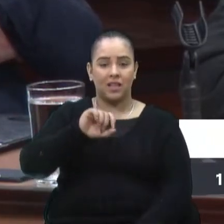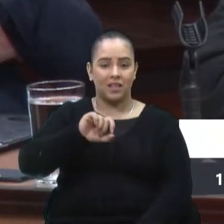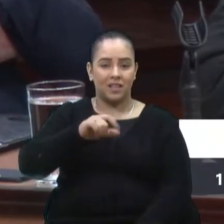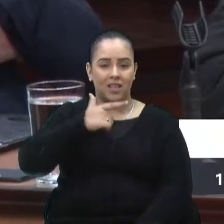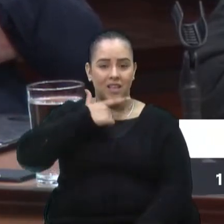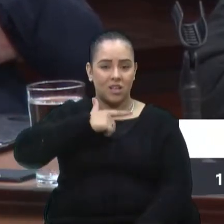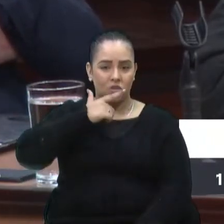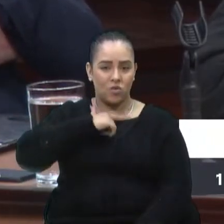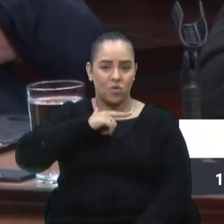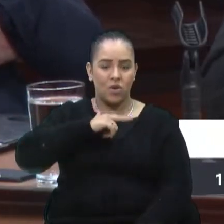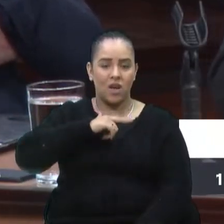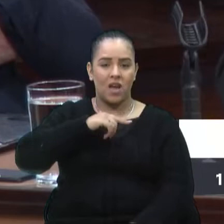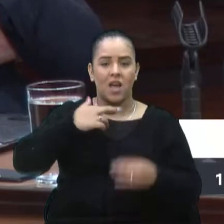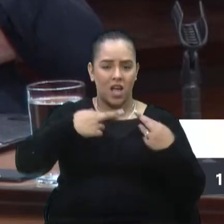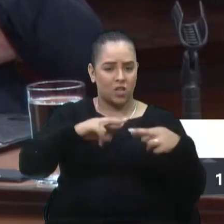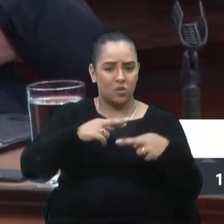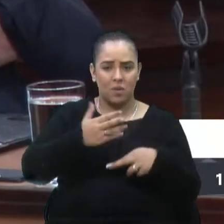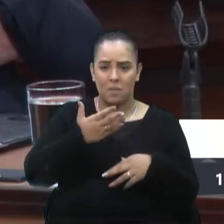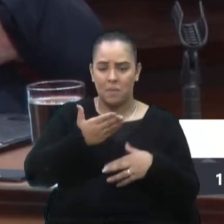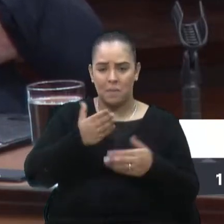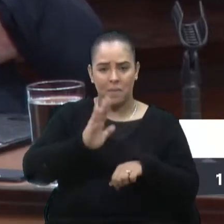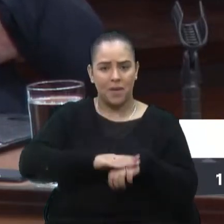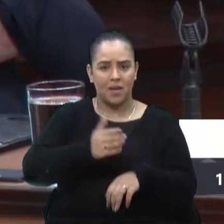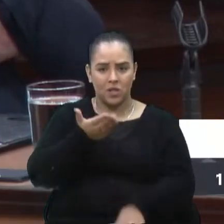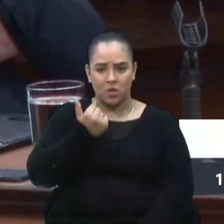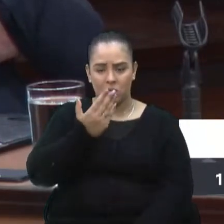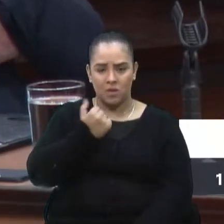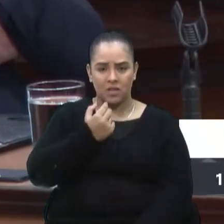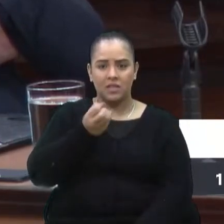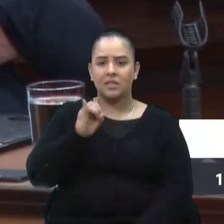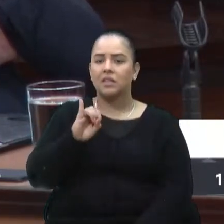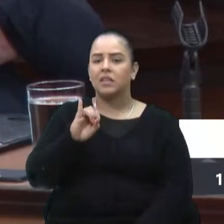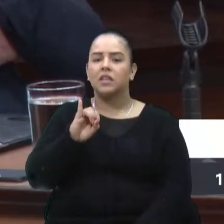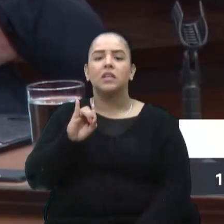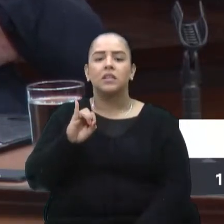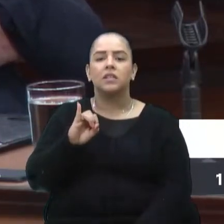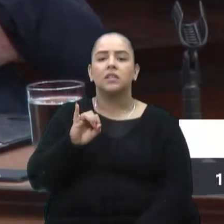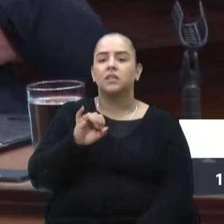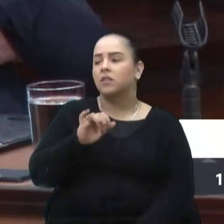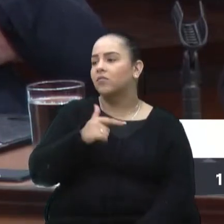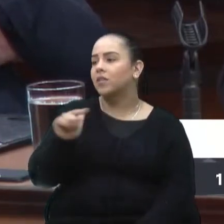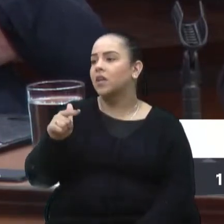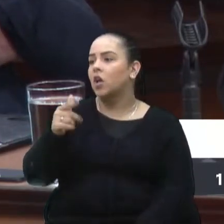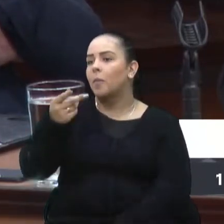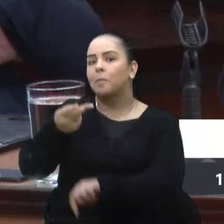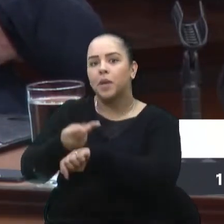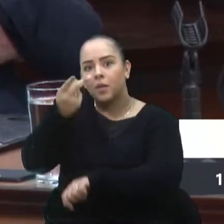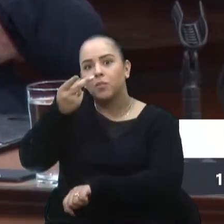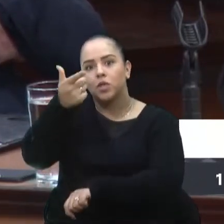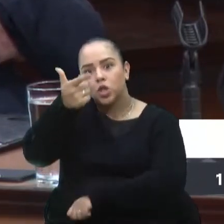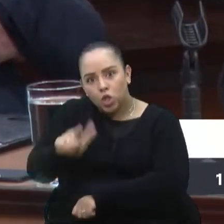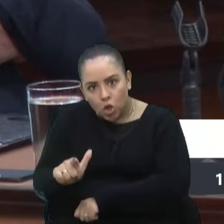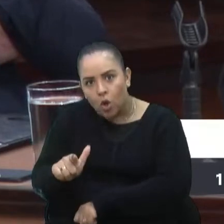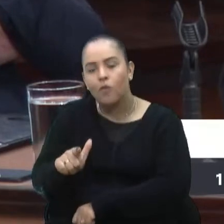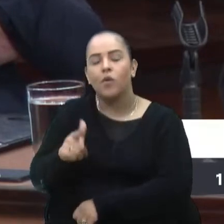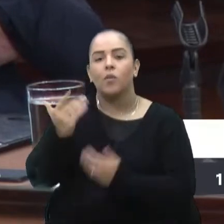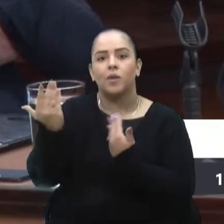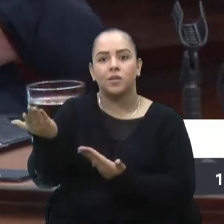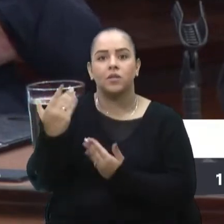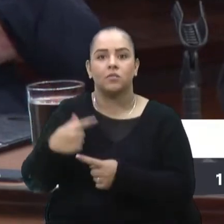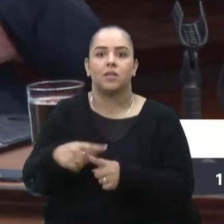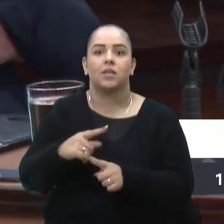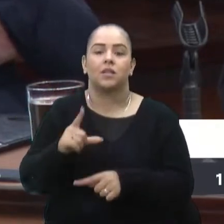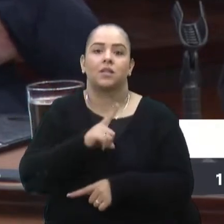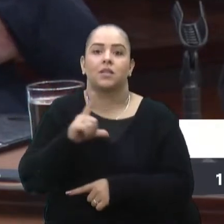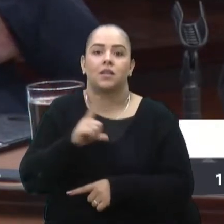homenagens. E, quando não tinha mais homenagem à possibilidade, se criavam outros prêmios para homenagear os mesmos. Por quê? Porque tinha o financiamento